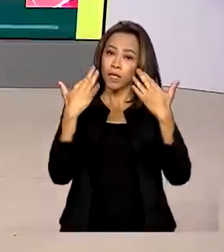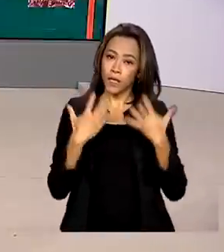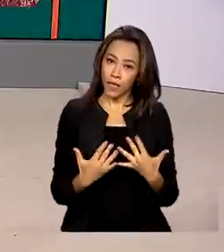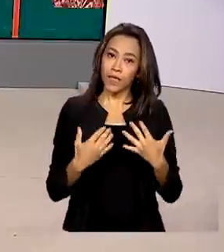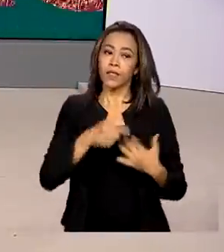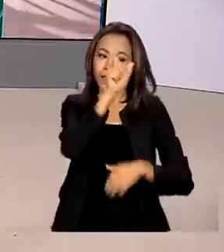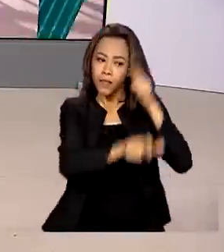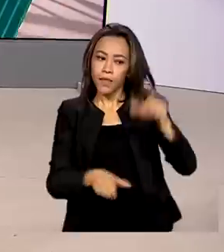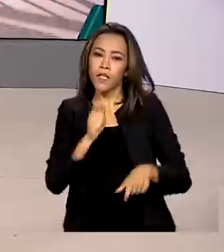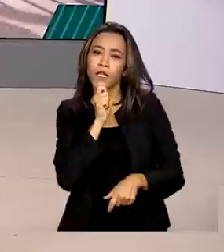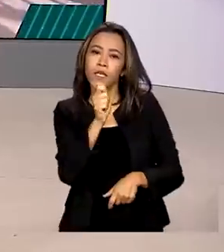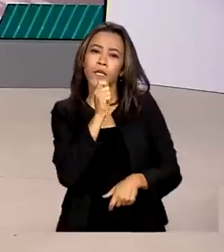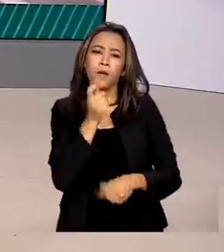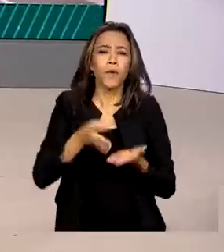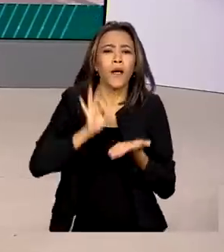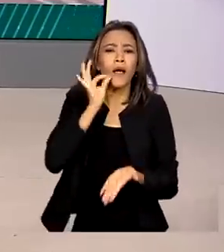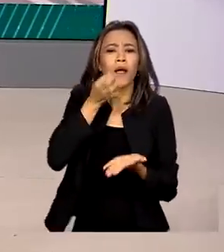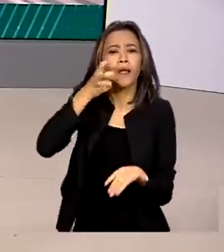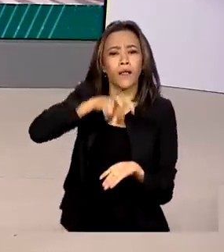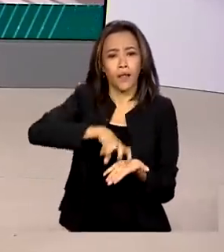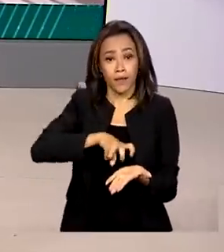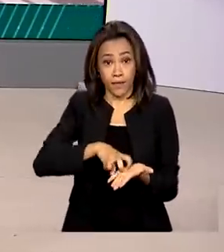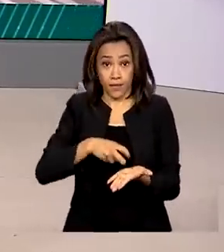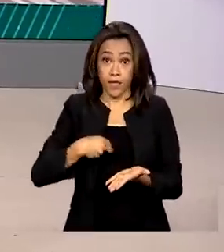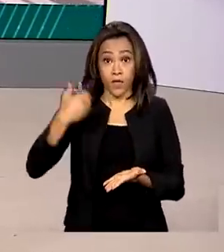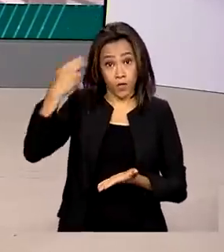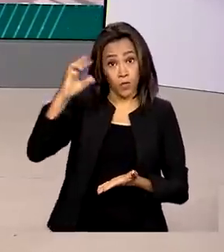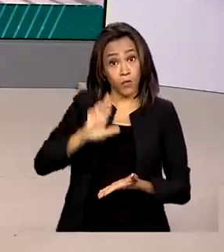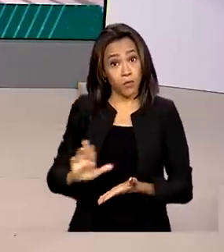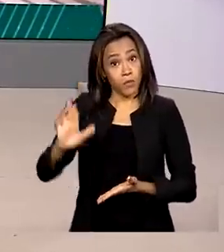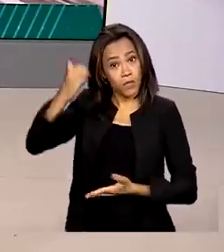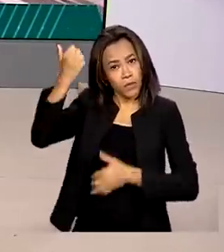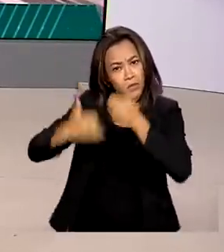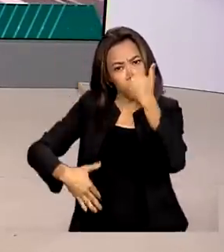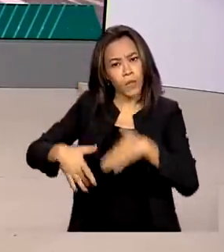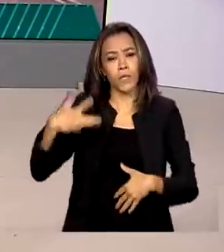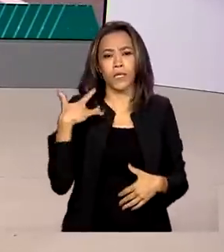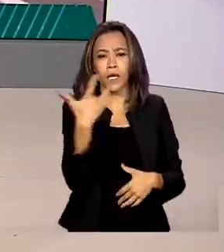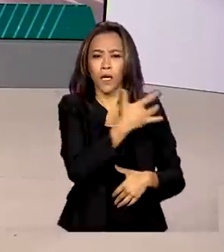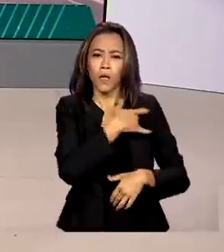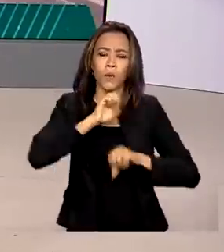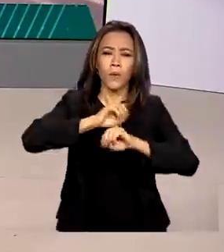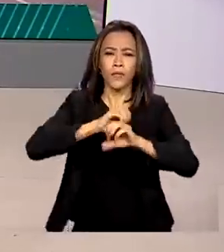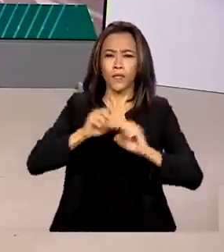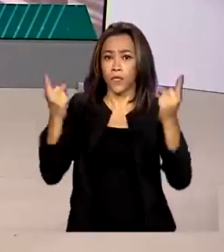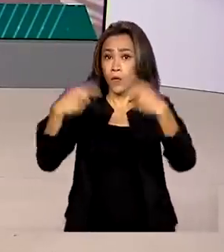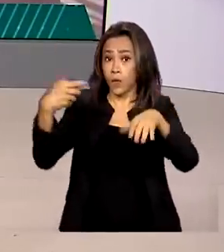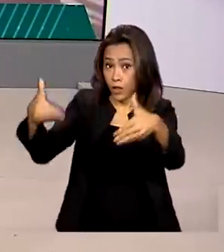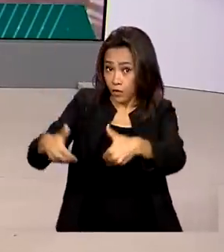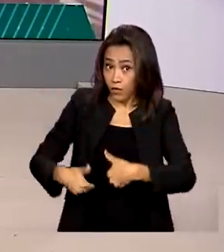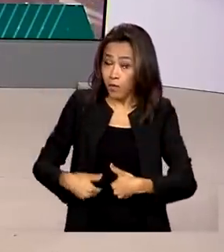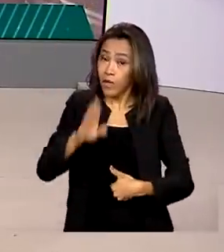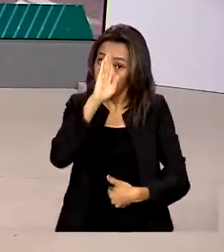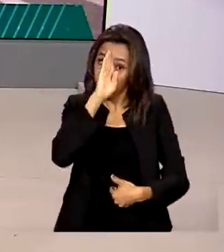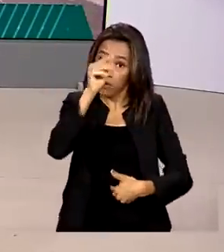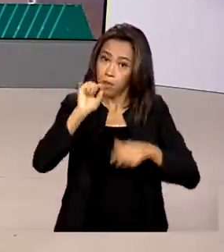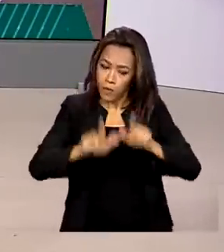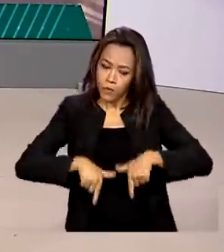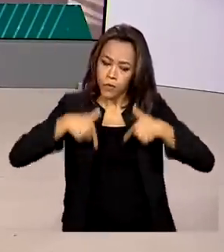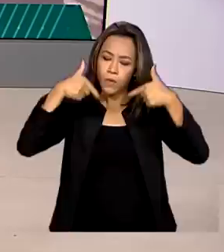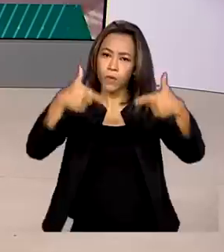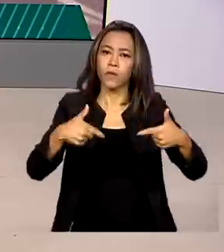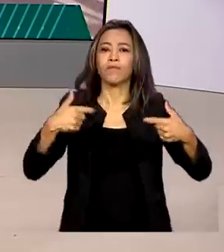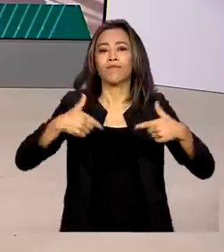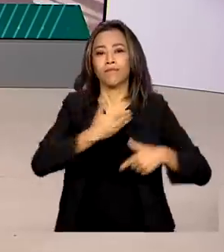Palácio do Planalto para um café da manhã. O presidente falou que a saúde, a educação e o combate à fome são as prioridades do